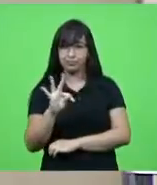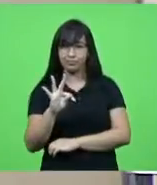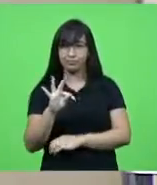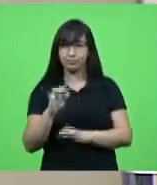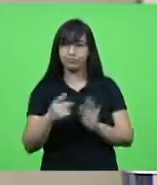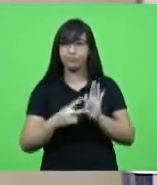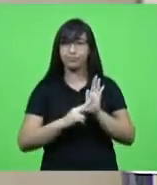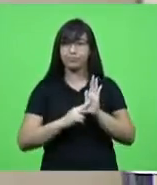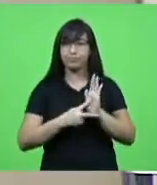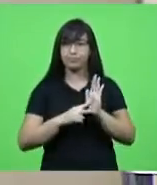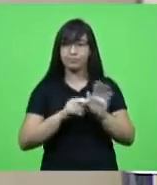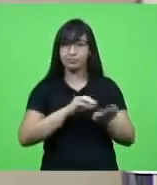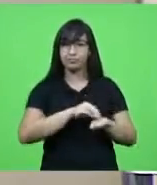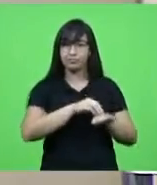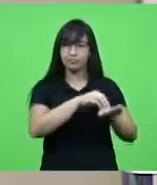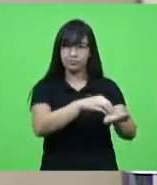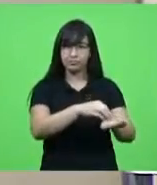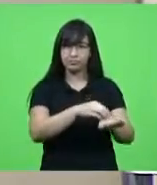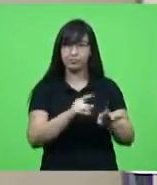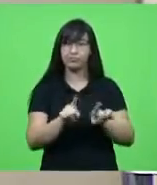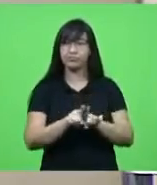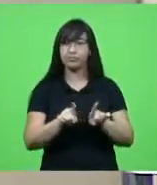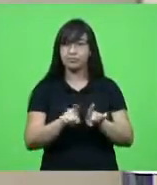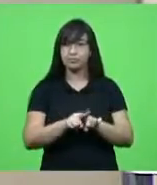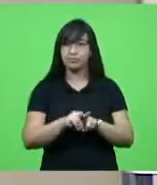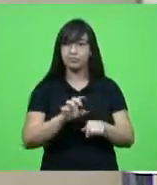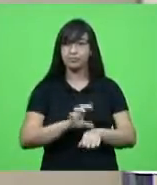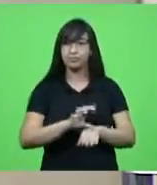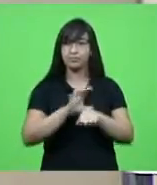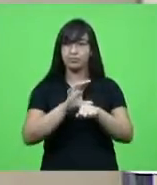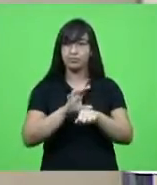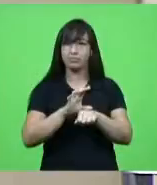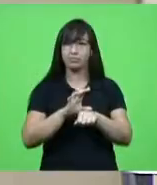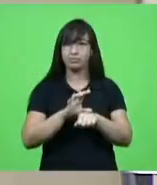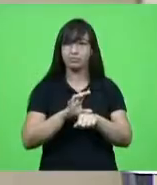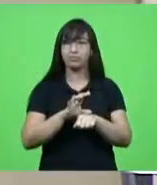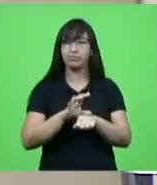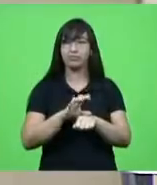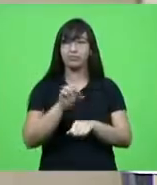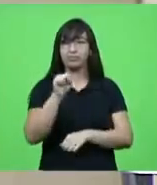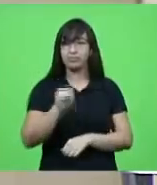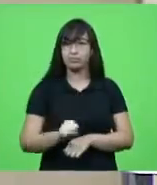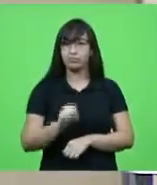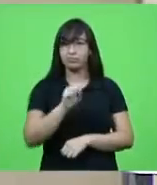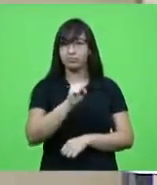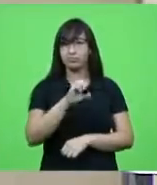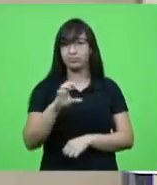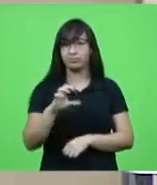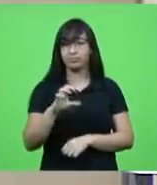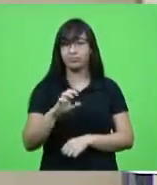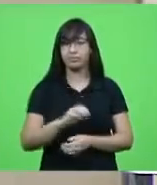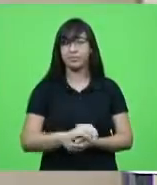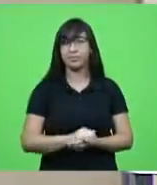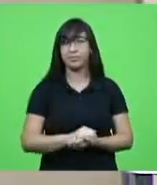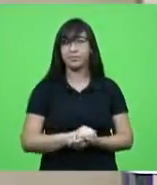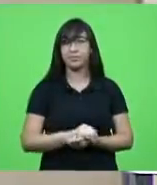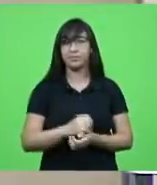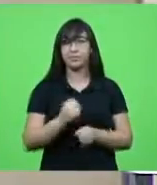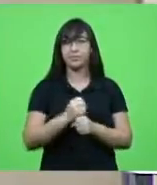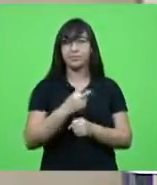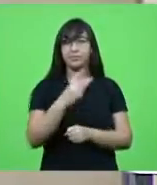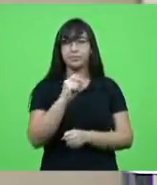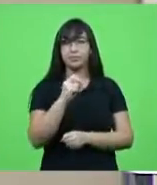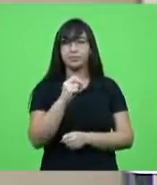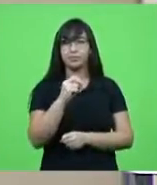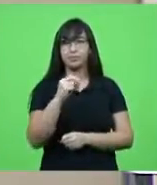Transportes. Além de ter presidido o Conselho Curador da Universidade do Sul de Santa Catarina, Unisul. Em 2003, com